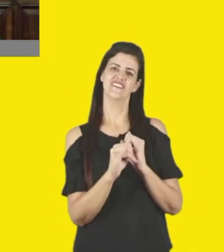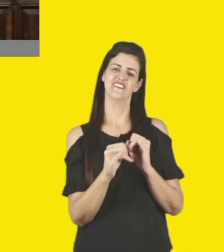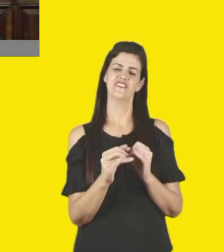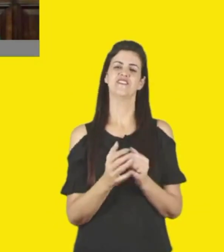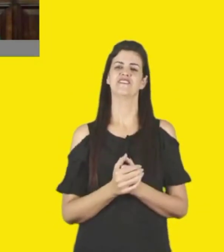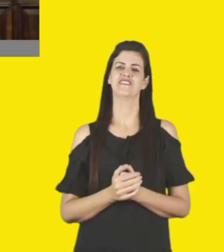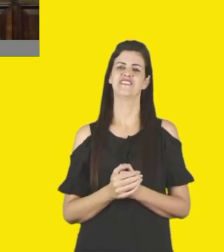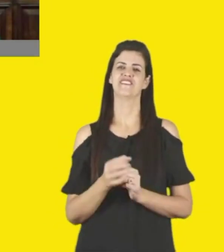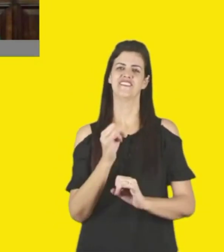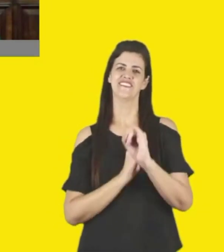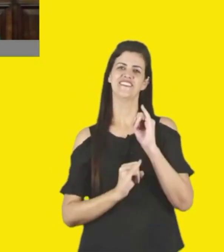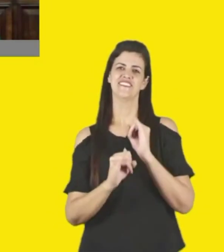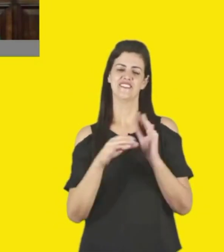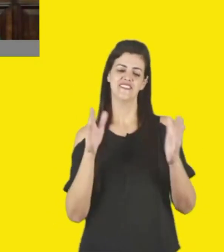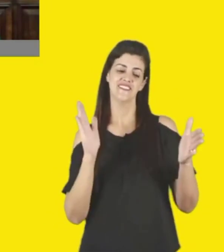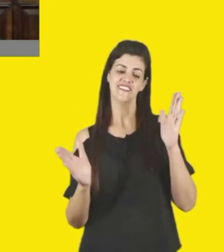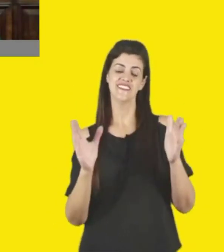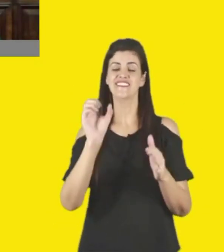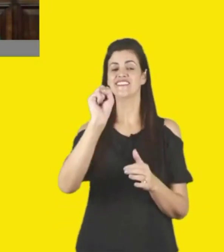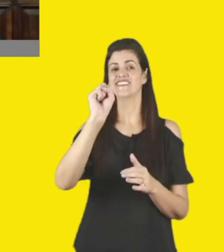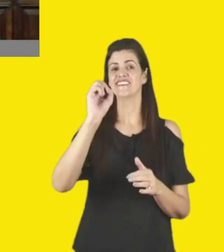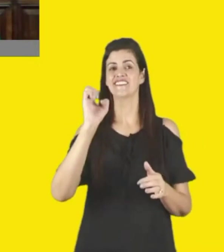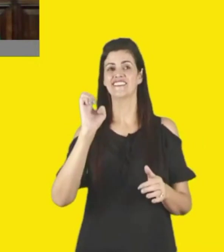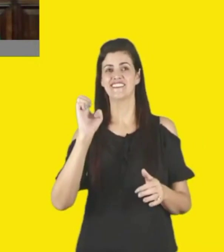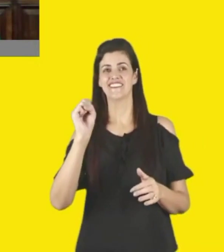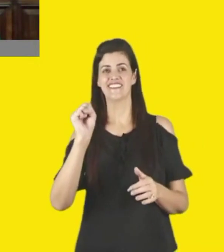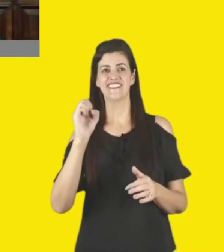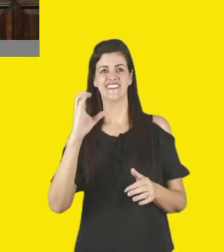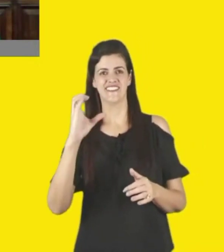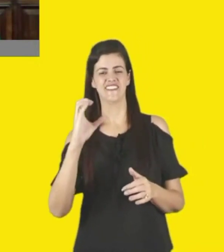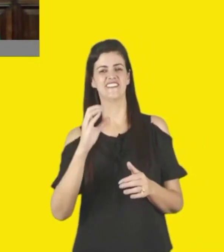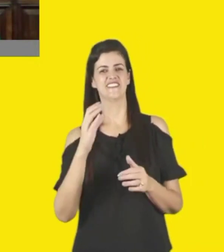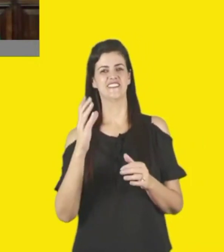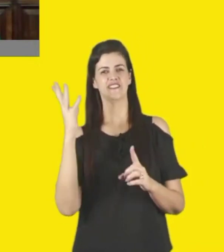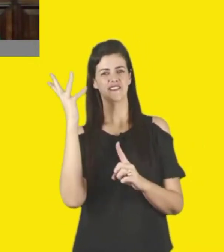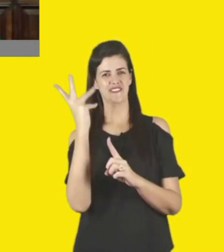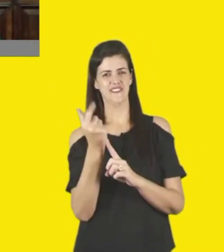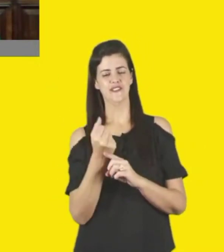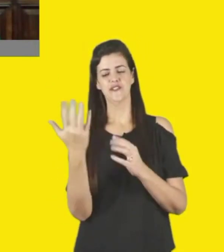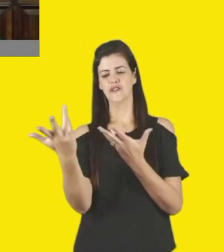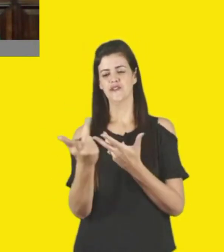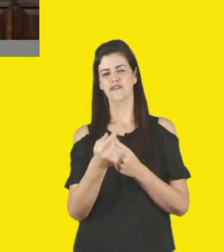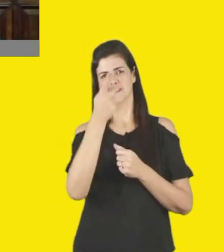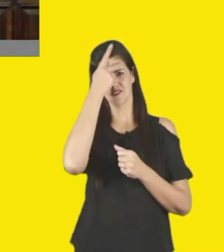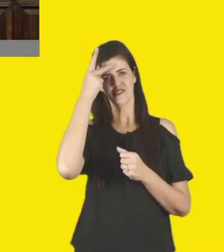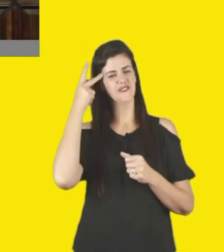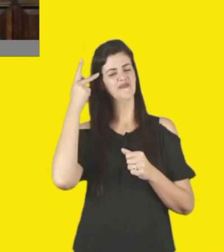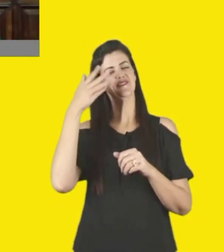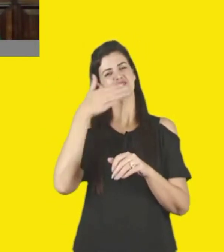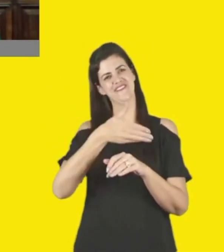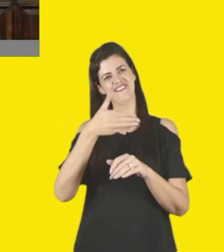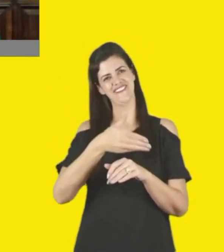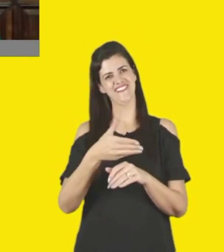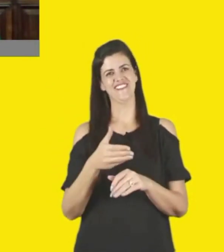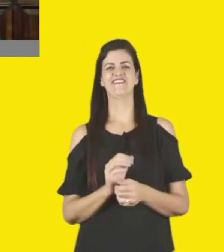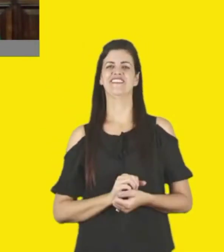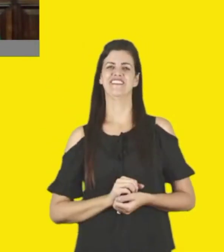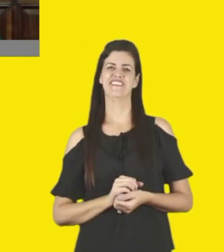Circuito Sesc de Artes. E convidamos todas as pessoas a participarem das atividades. Boa tarde.